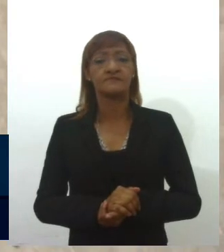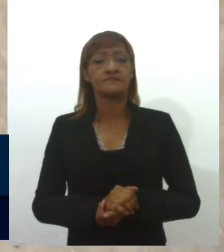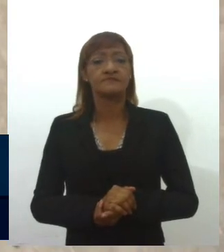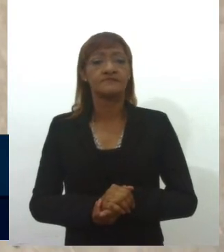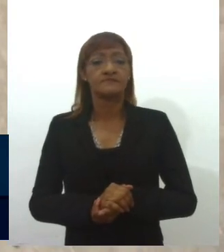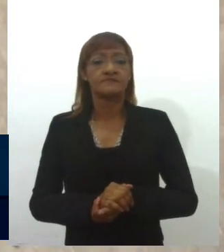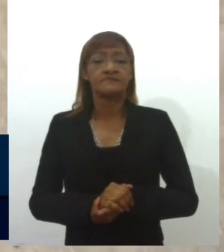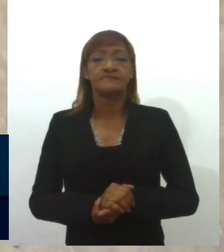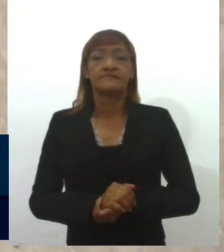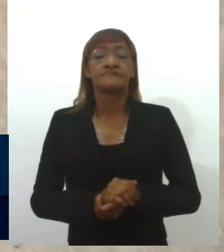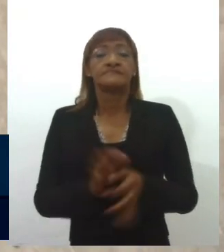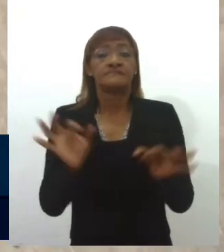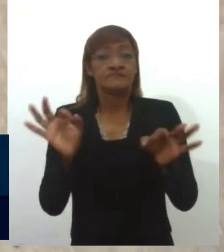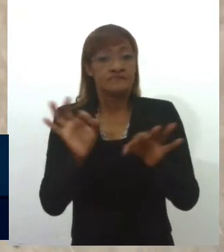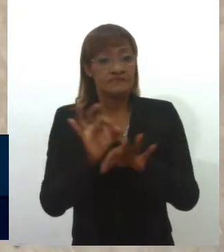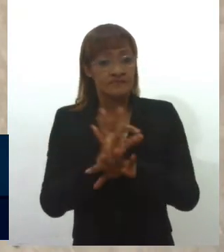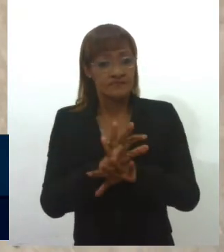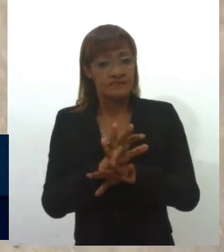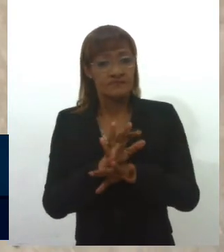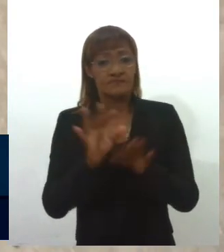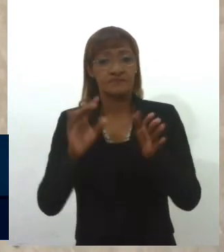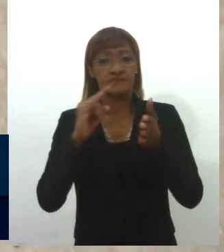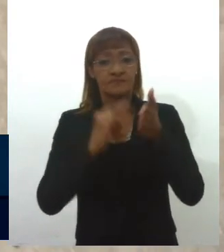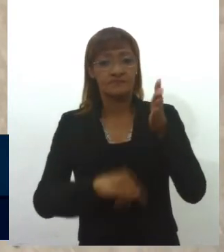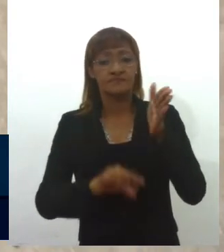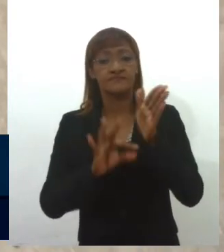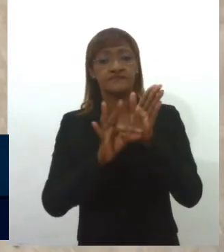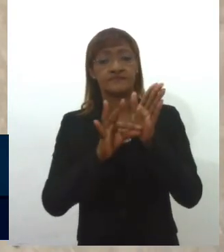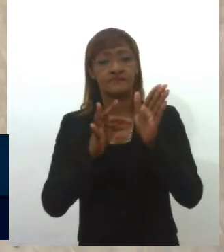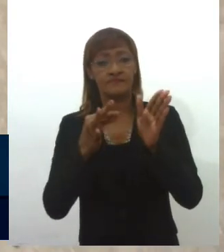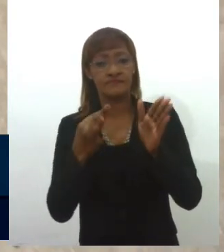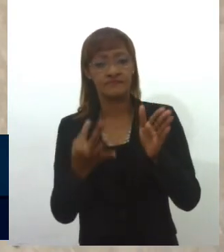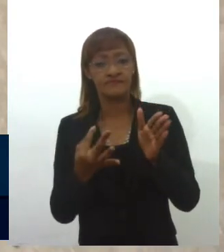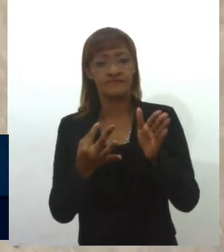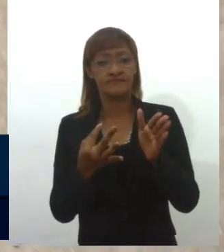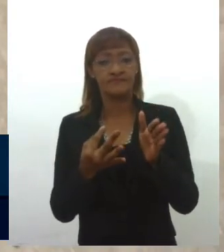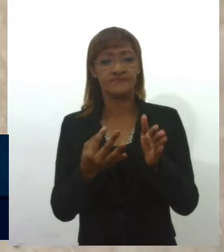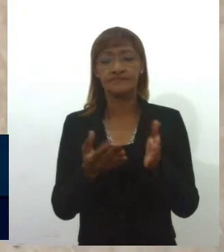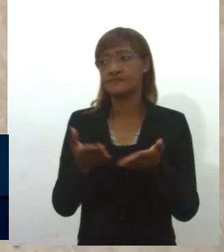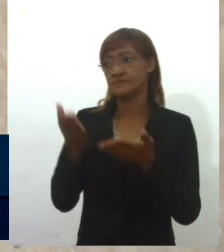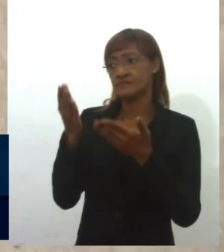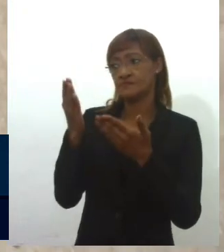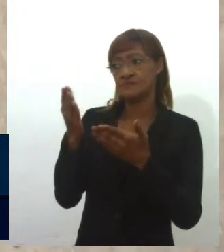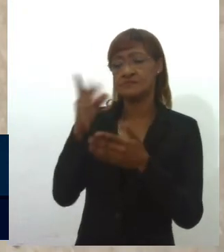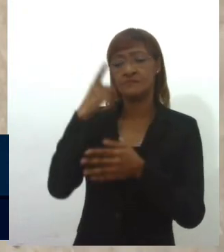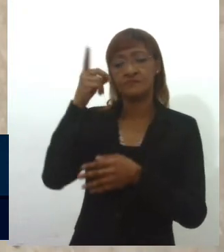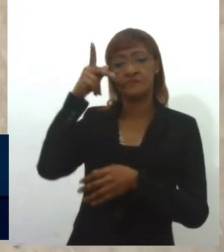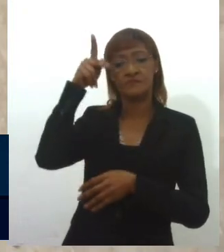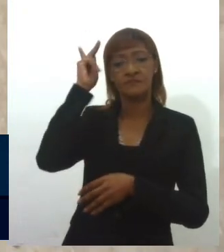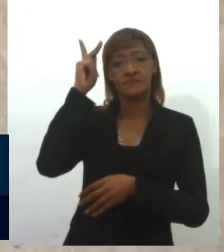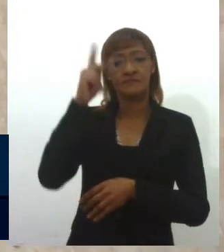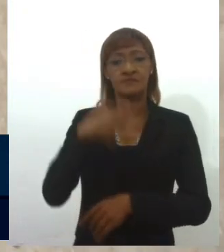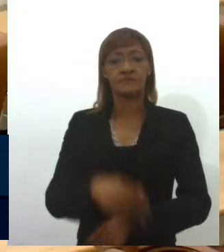Dito isso, e assinado aqui o documento, com a palavra a deputada Kit Liman.